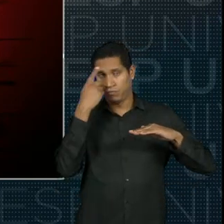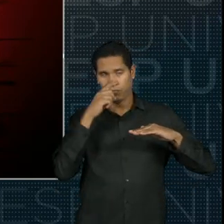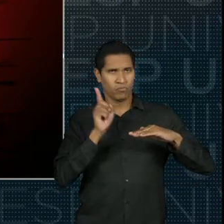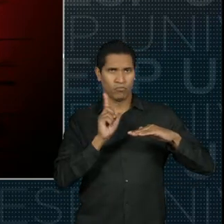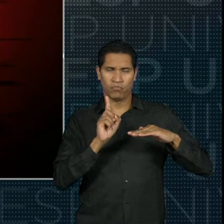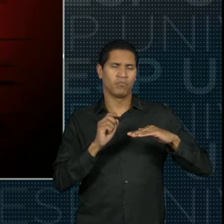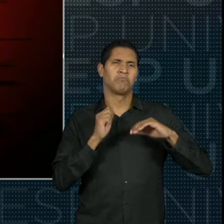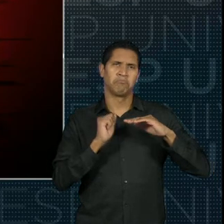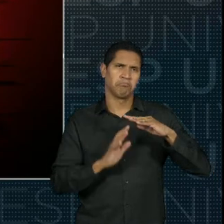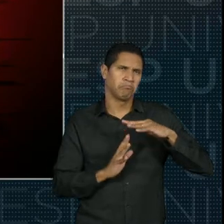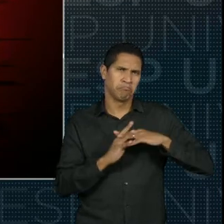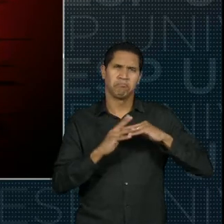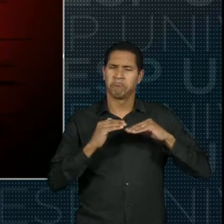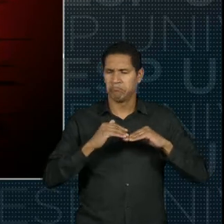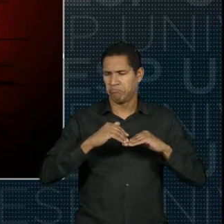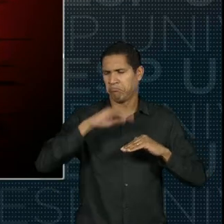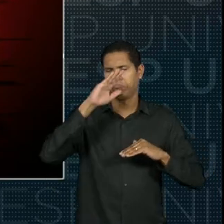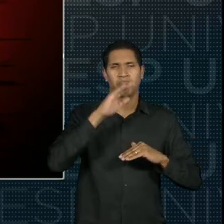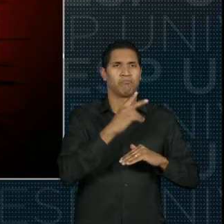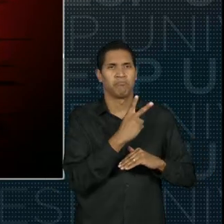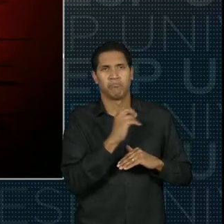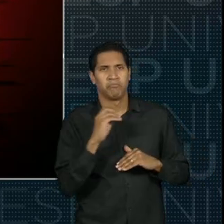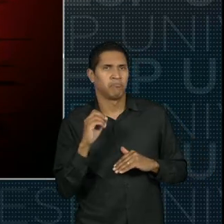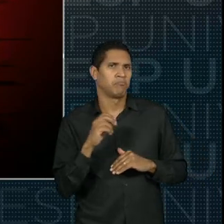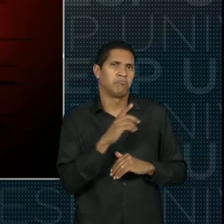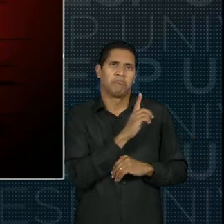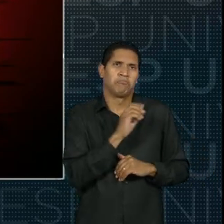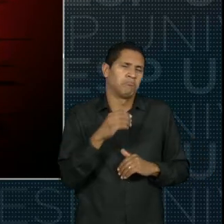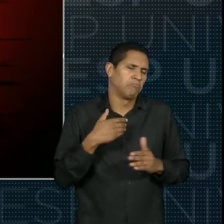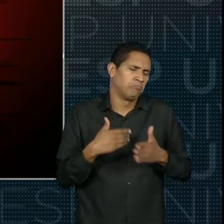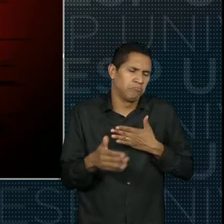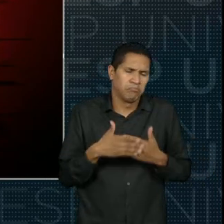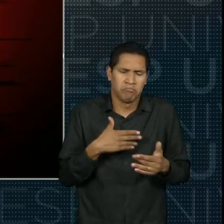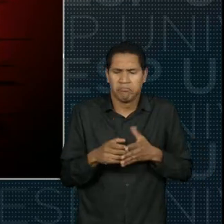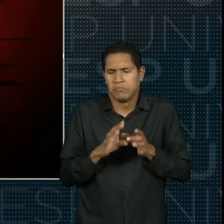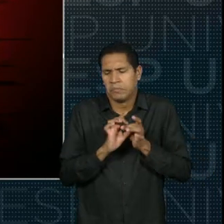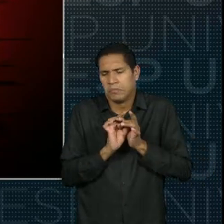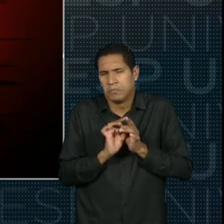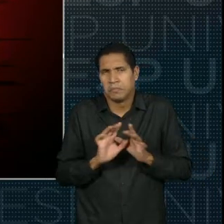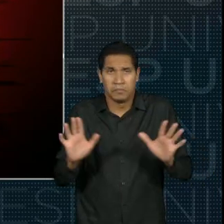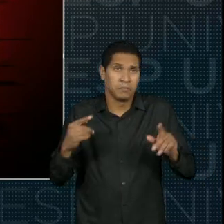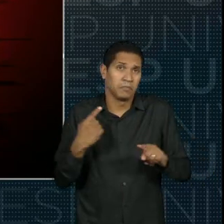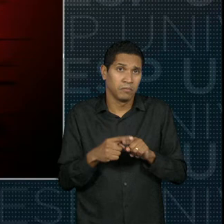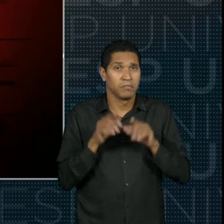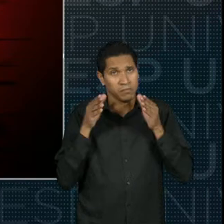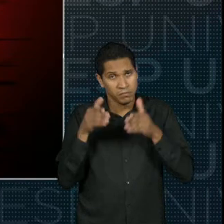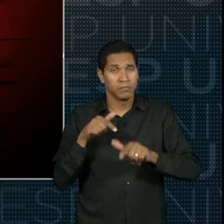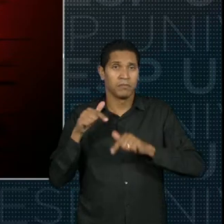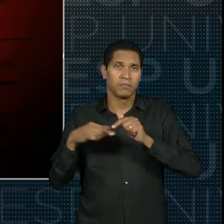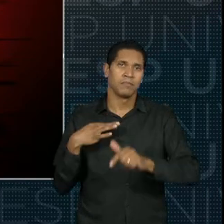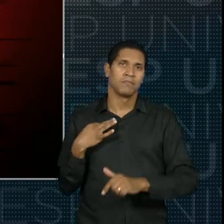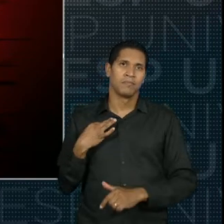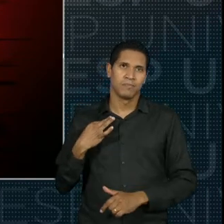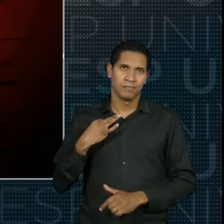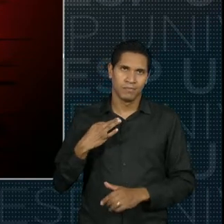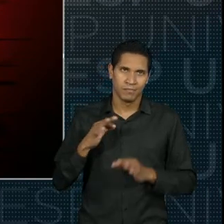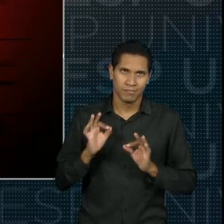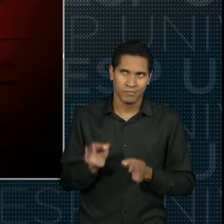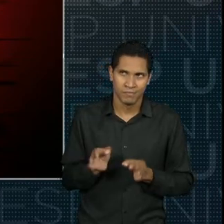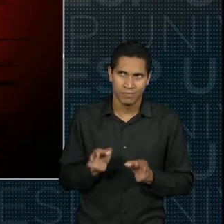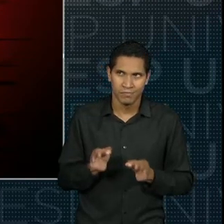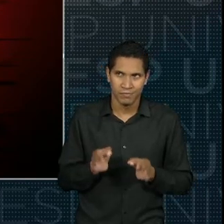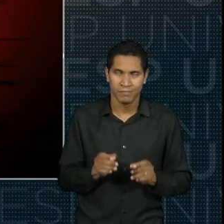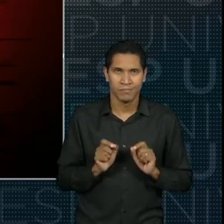as 200 horas, 100 horas num único trabalho não tendo esse ajuste do excedente para